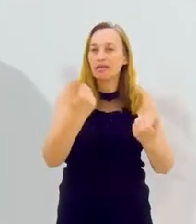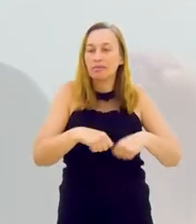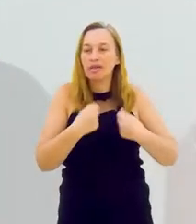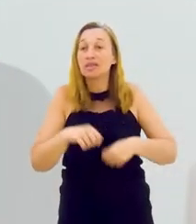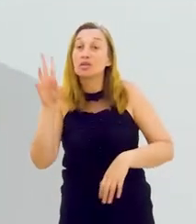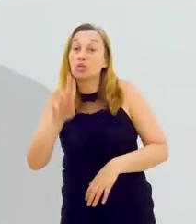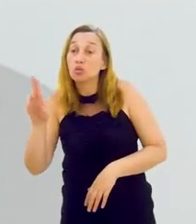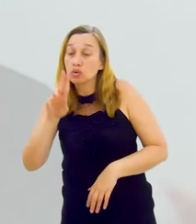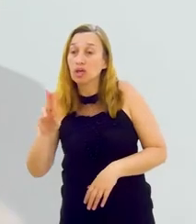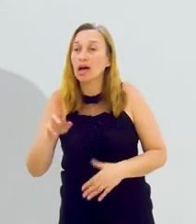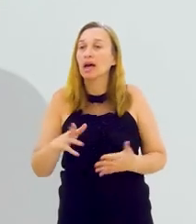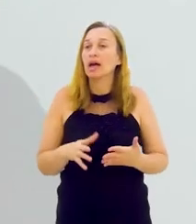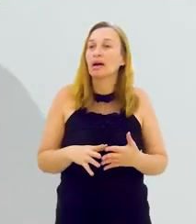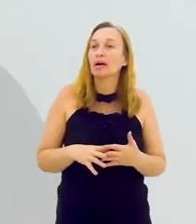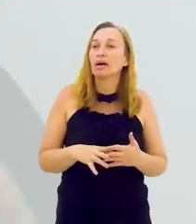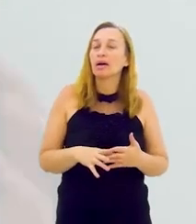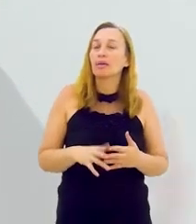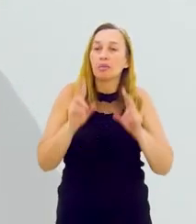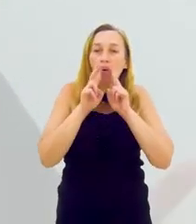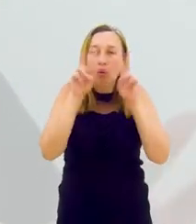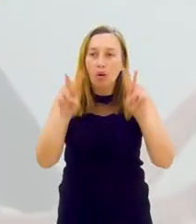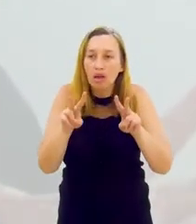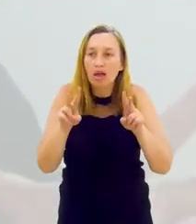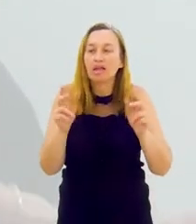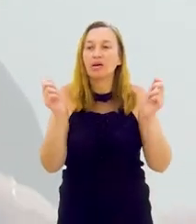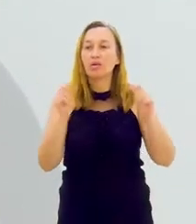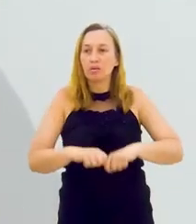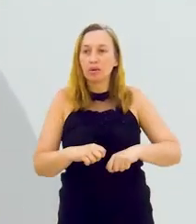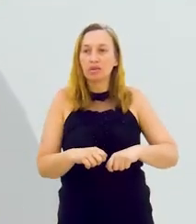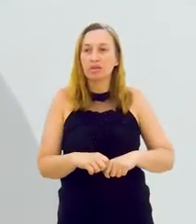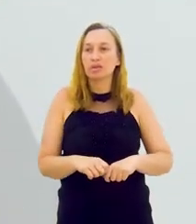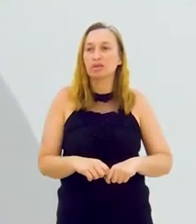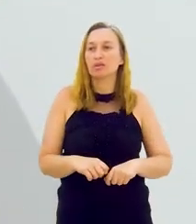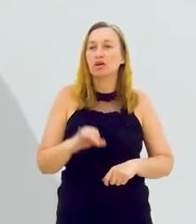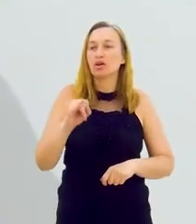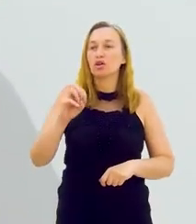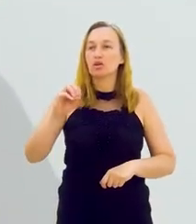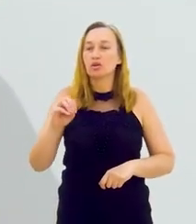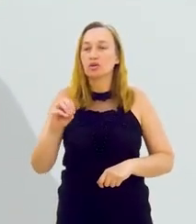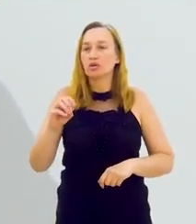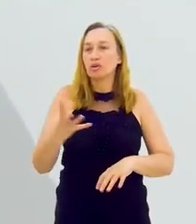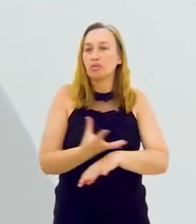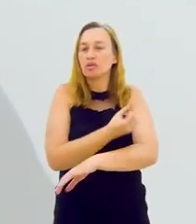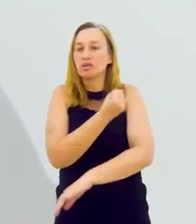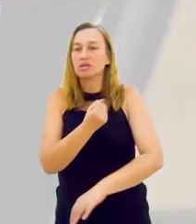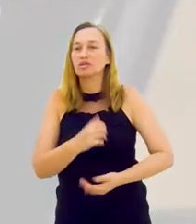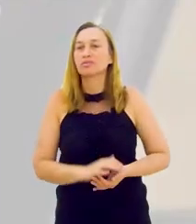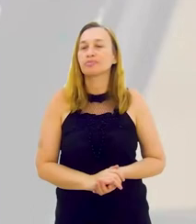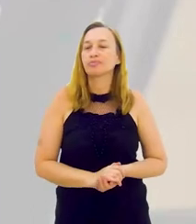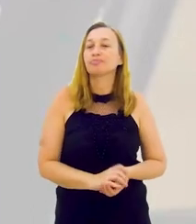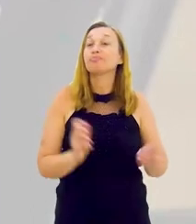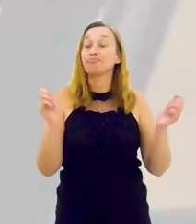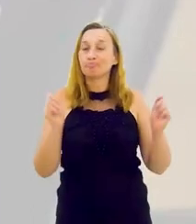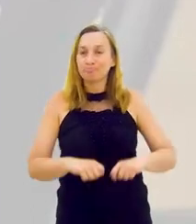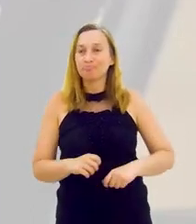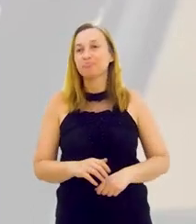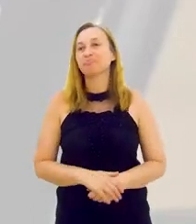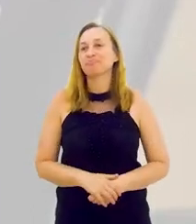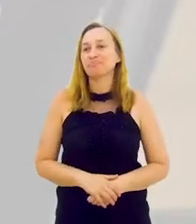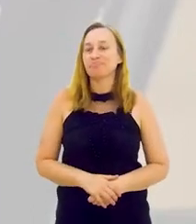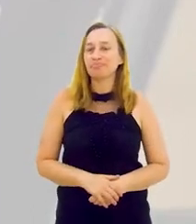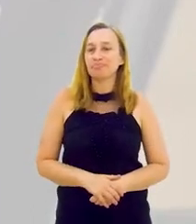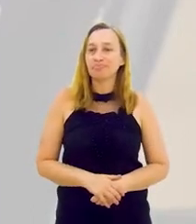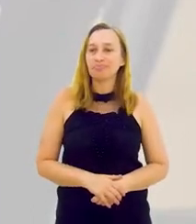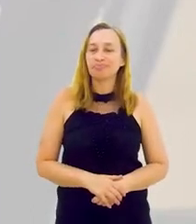precisamos aprender, do que precisamos utilizar para o olhar para essas competências socioemocionais? É perfeito. A hard skills são aquelas